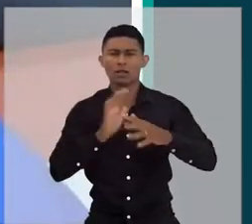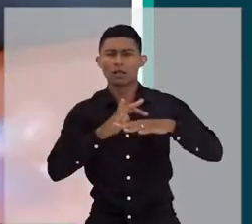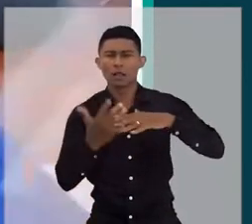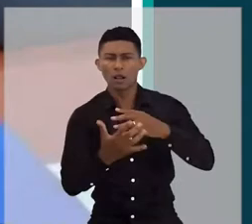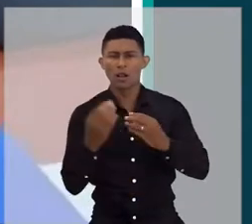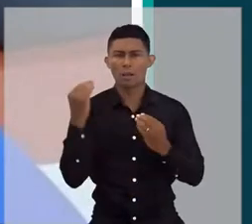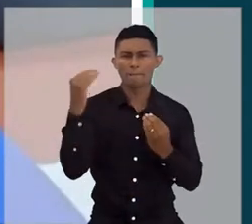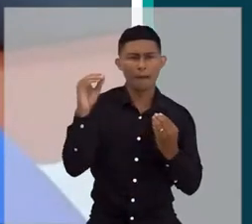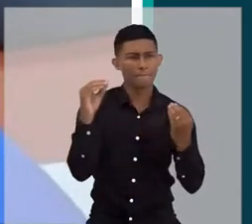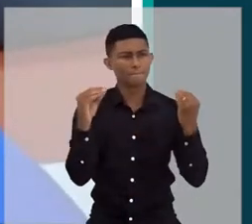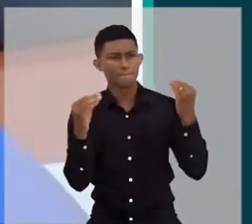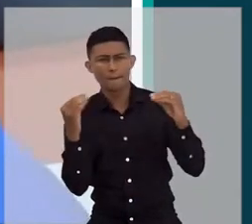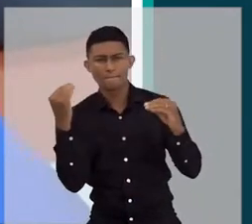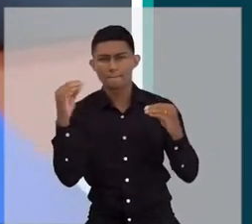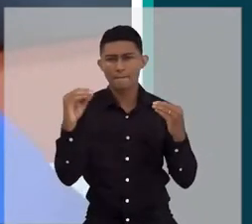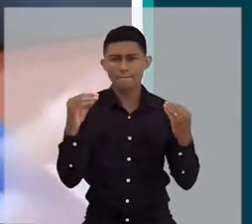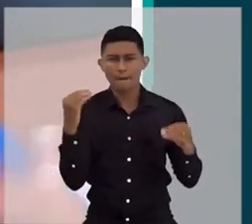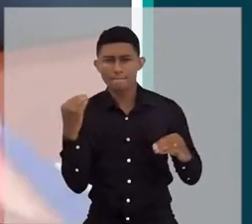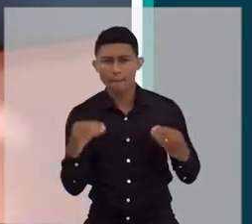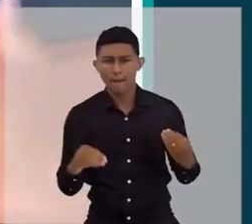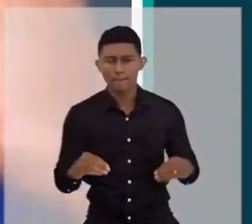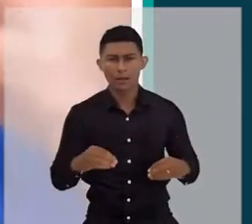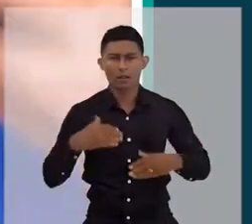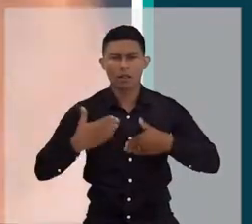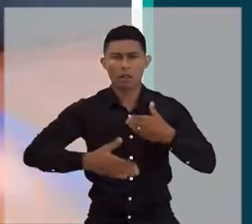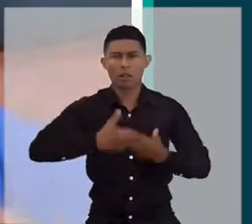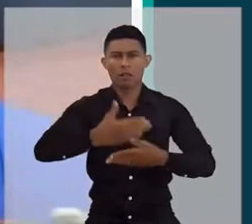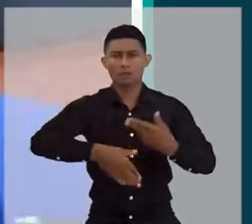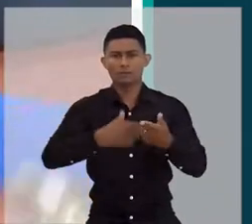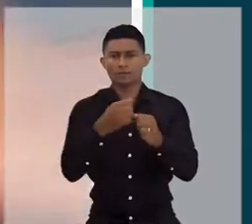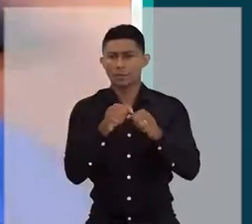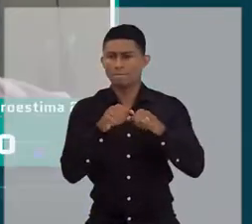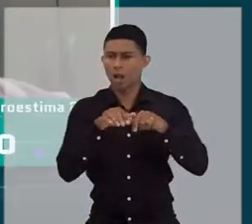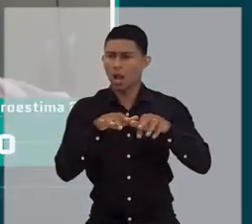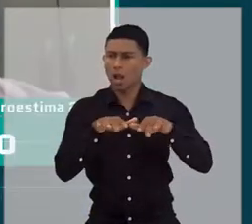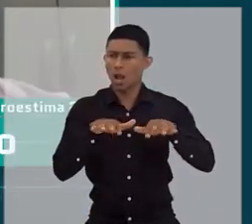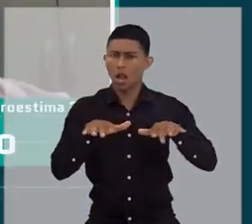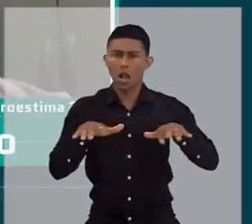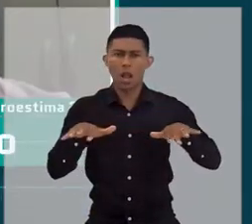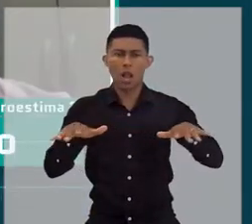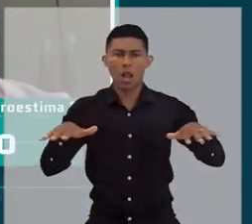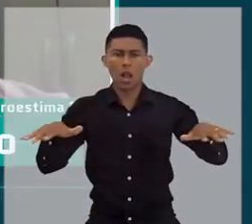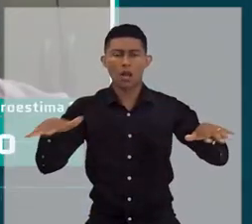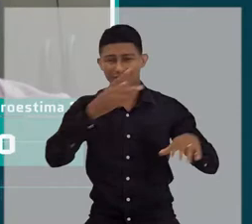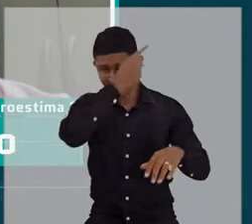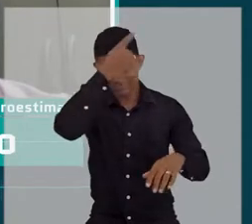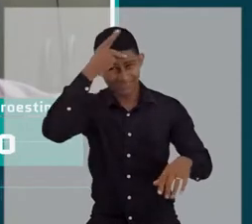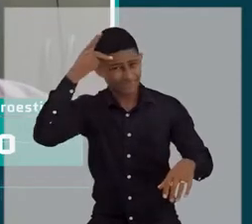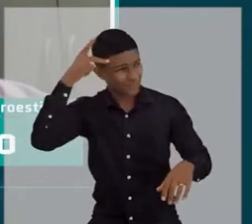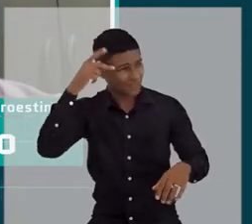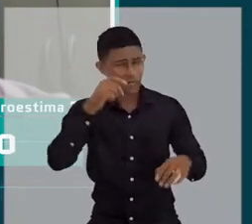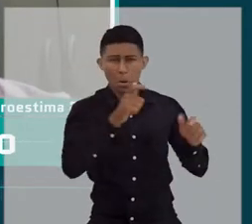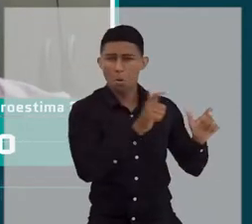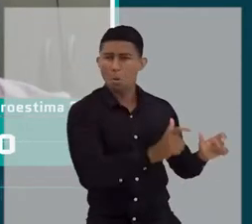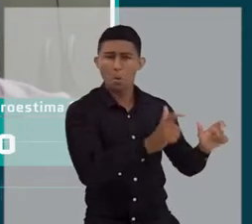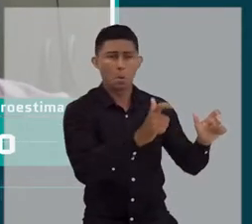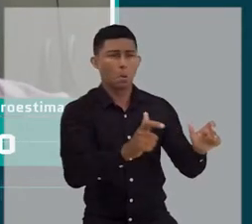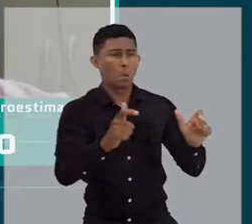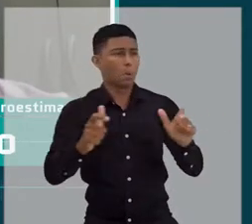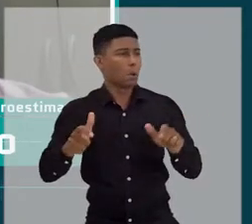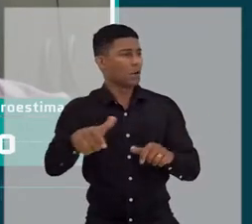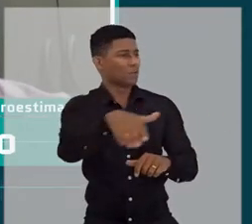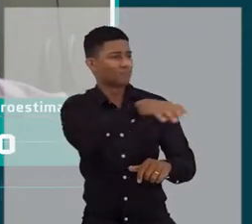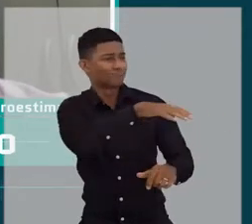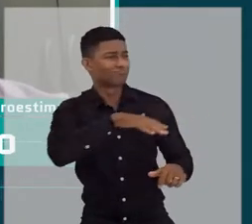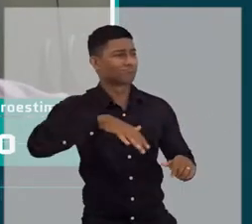coisas pela internet. E isso foi tomando um alcance, e aí, pessoas de diversas áreas,